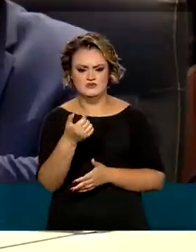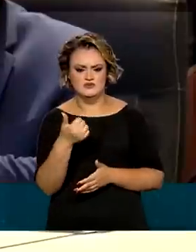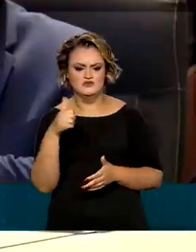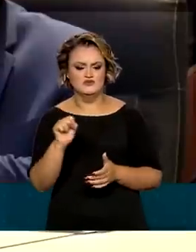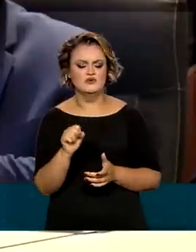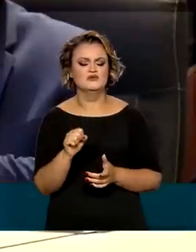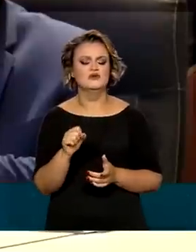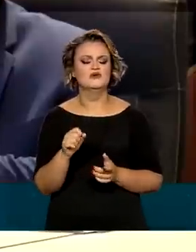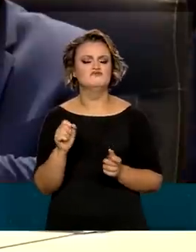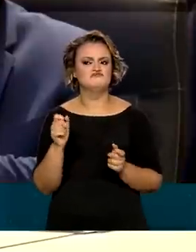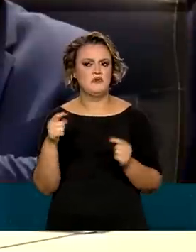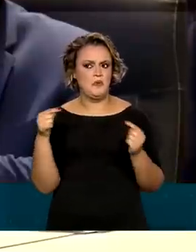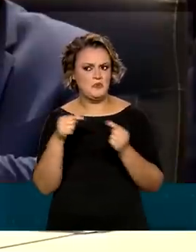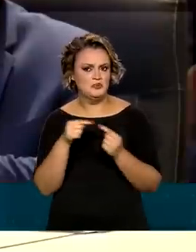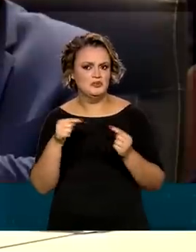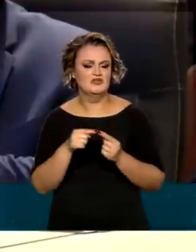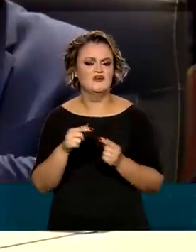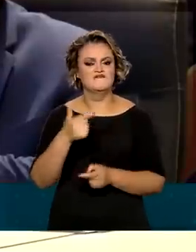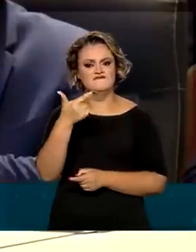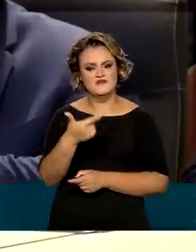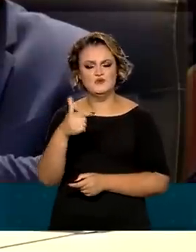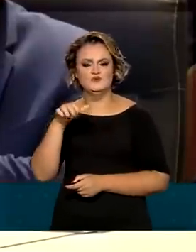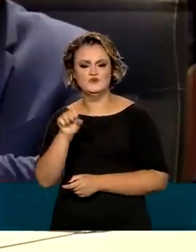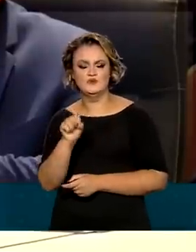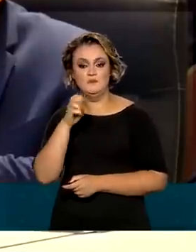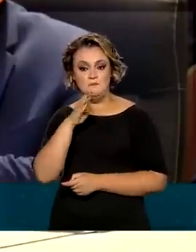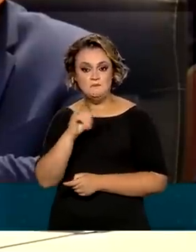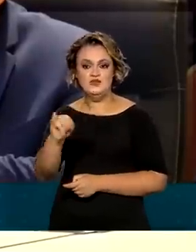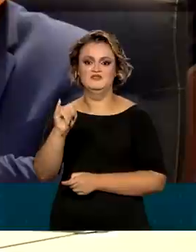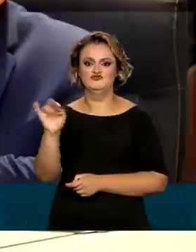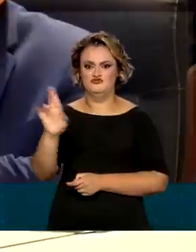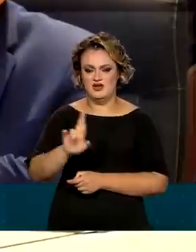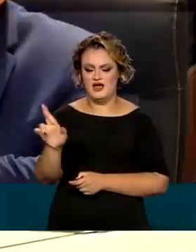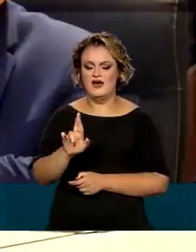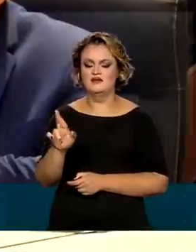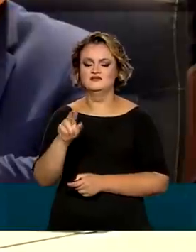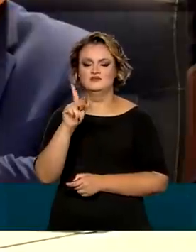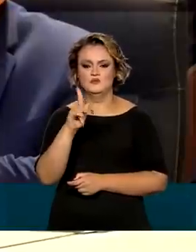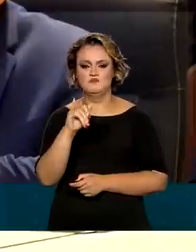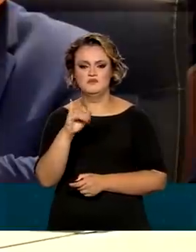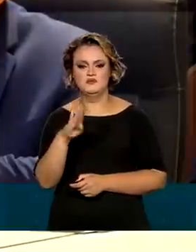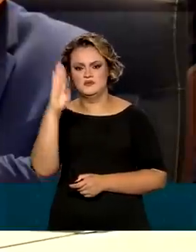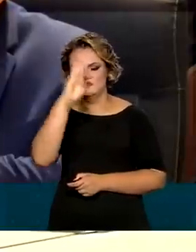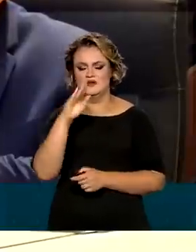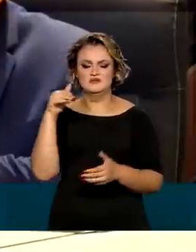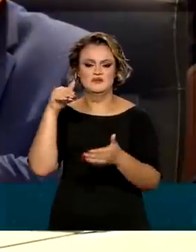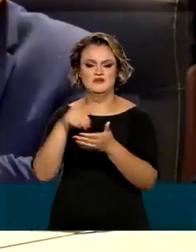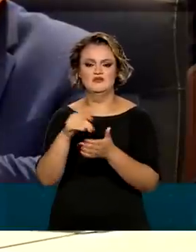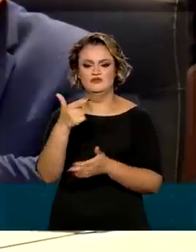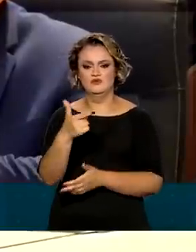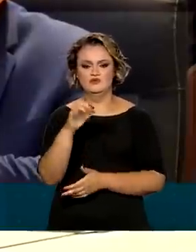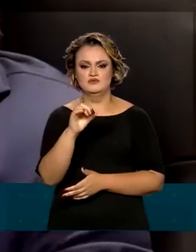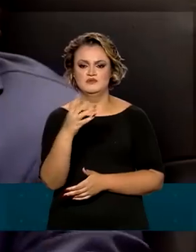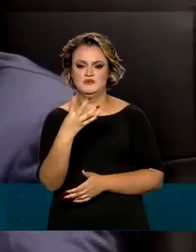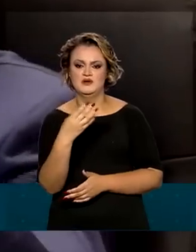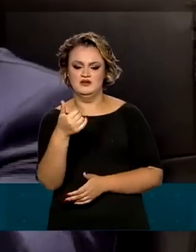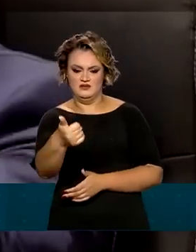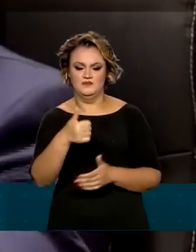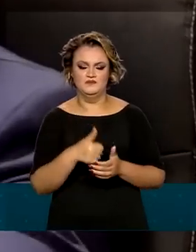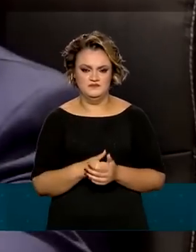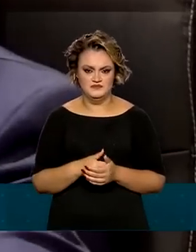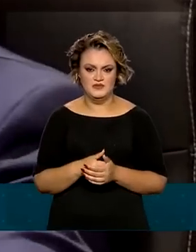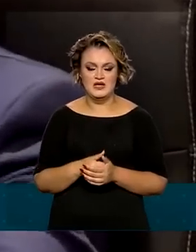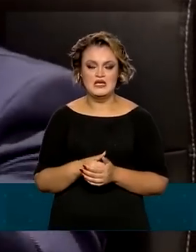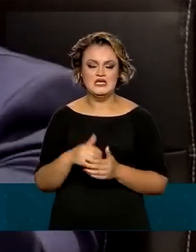deve representar um aumento de 28 bilhões de reais no PIB brasileiro até 2041 e uma